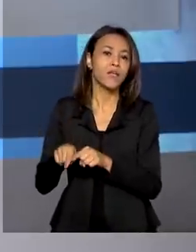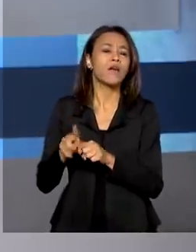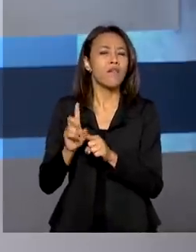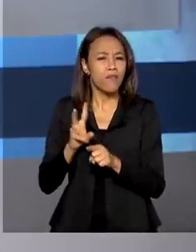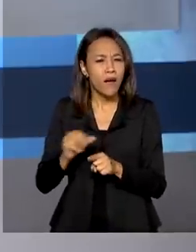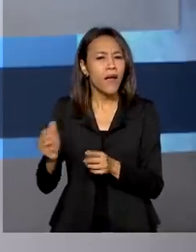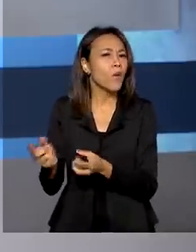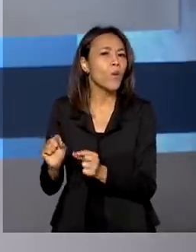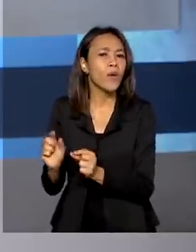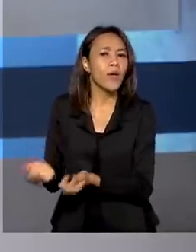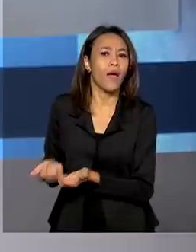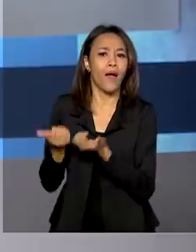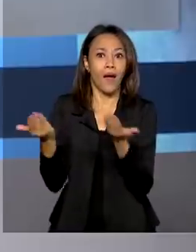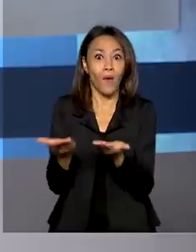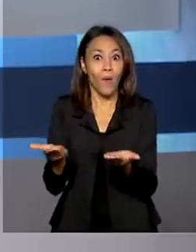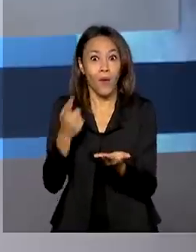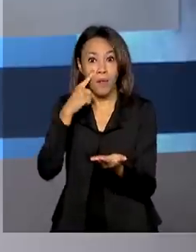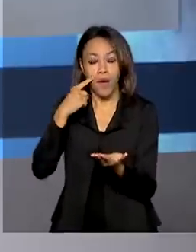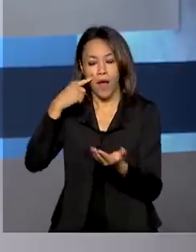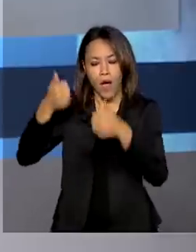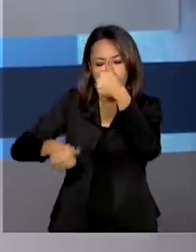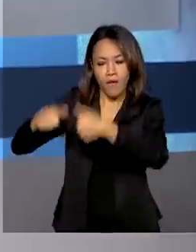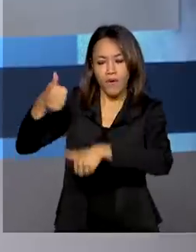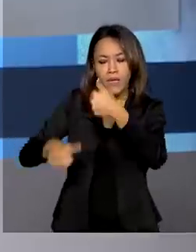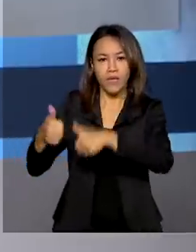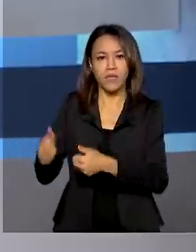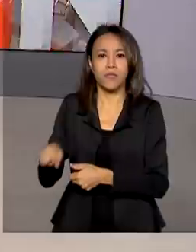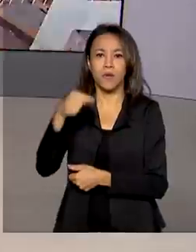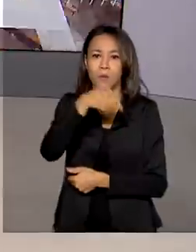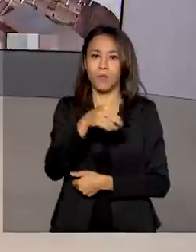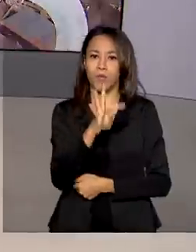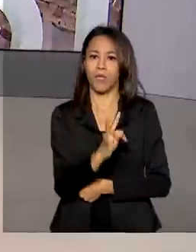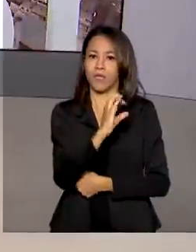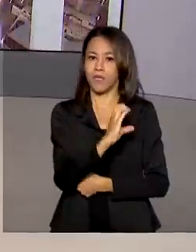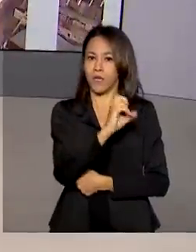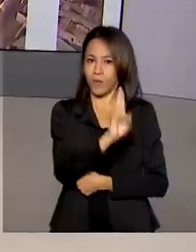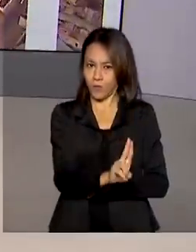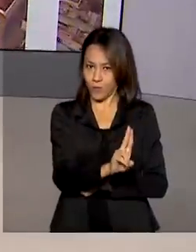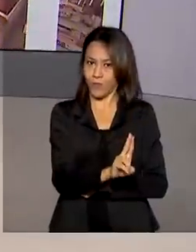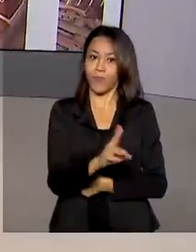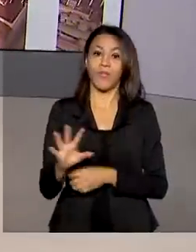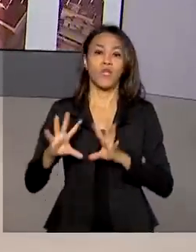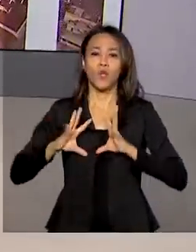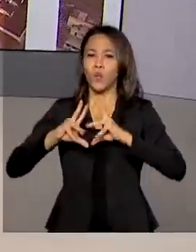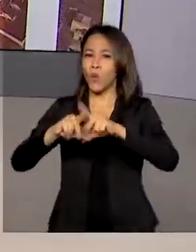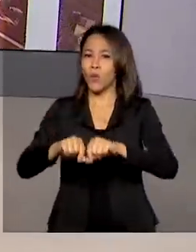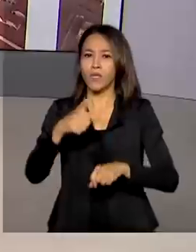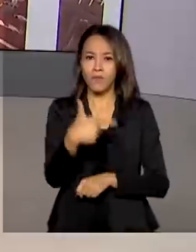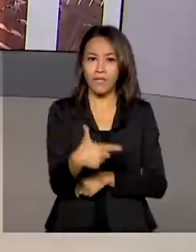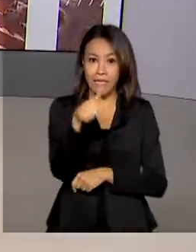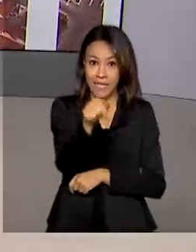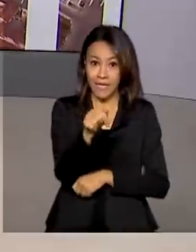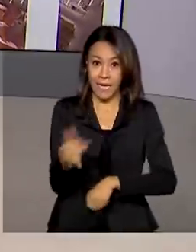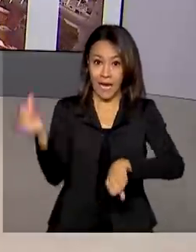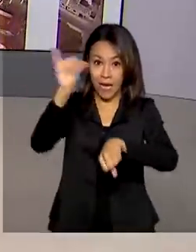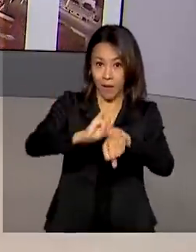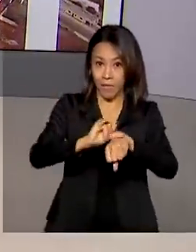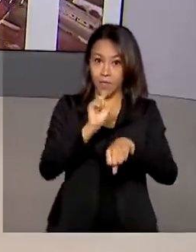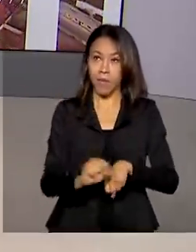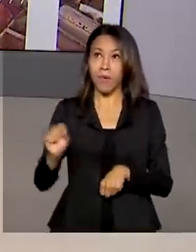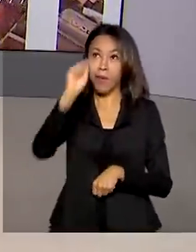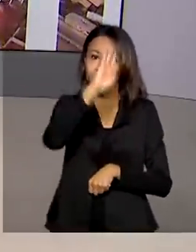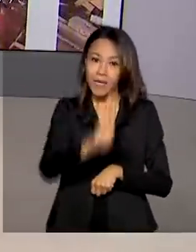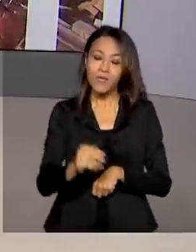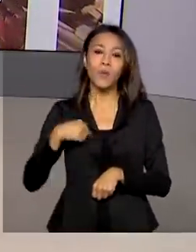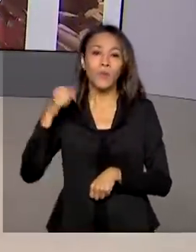segue agora para apreciação do Tribunal de Contas da União. A previsão é que todas as 27 capitais do país estejam com